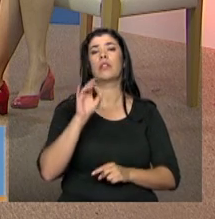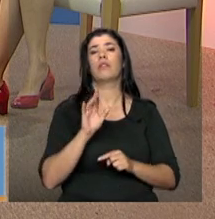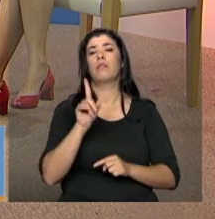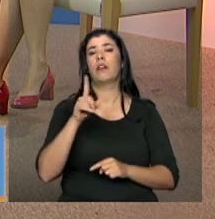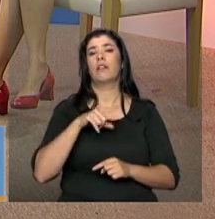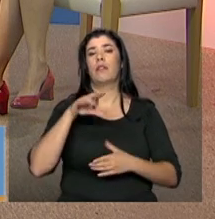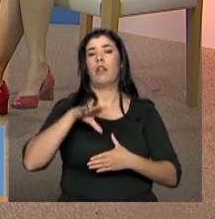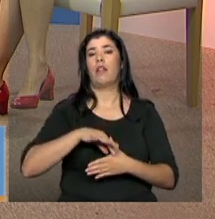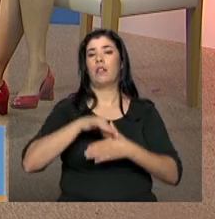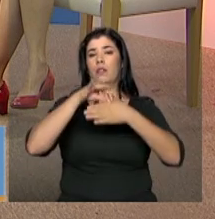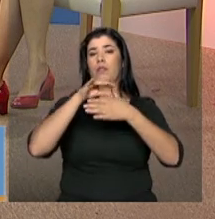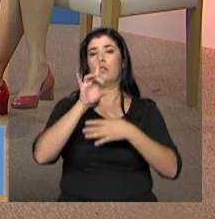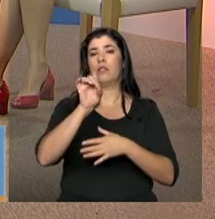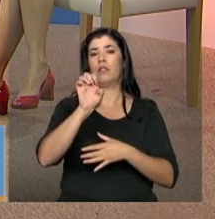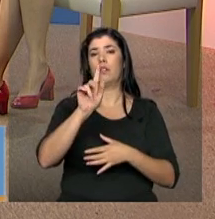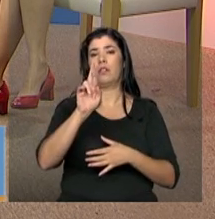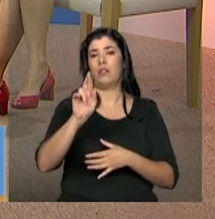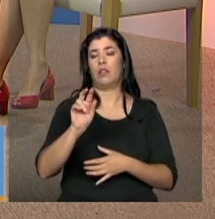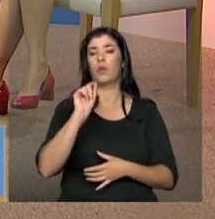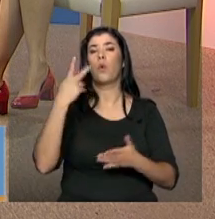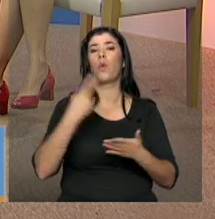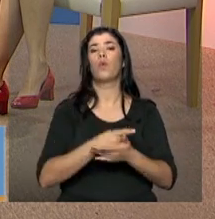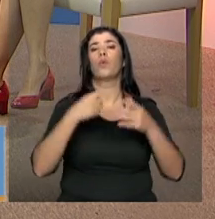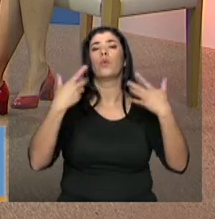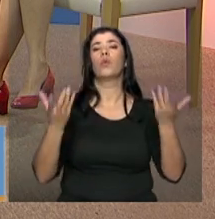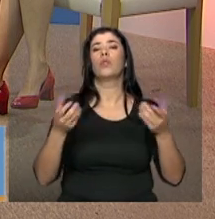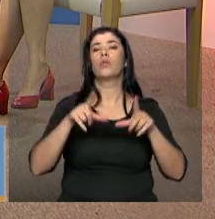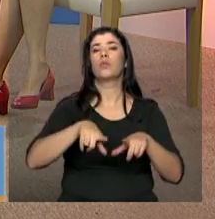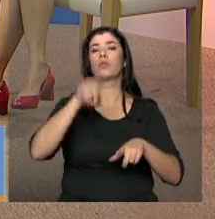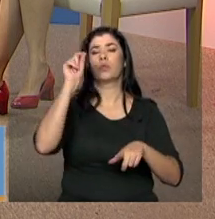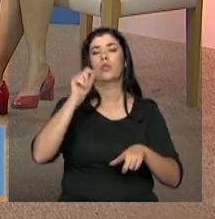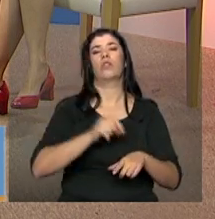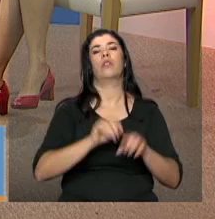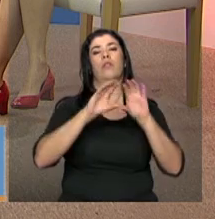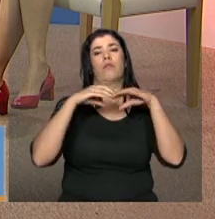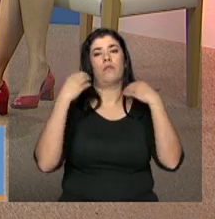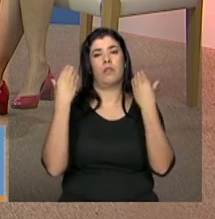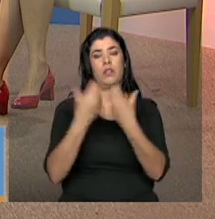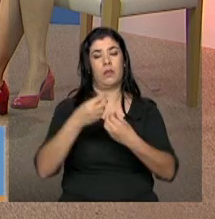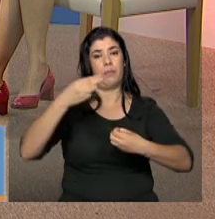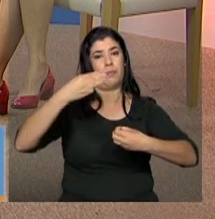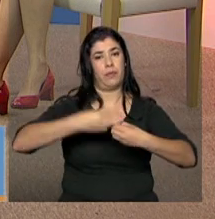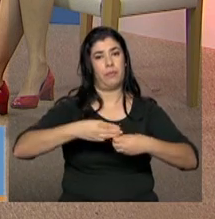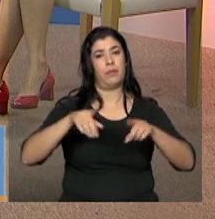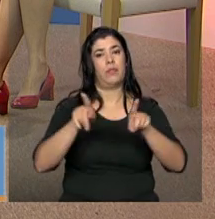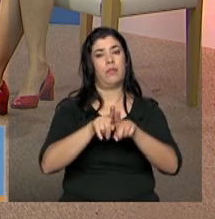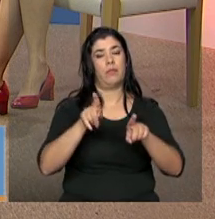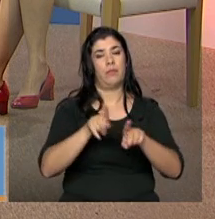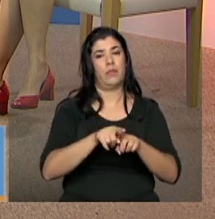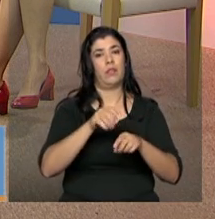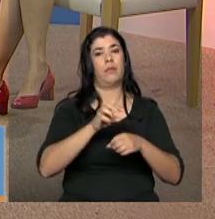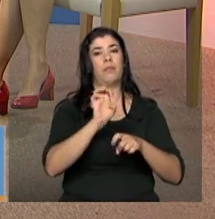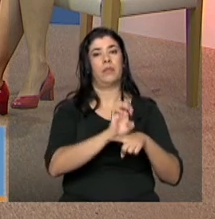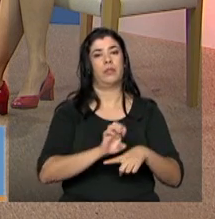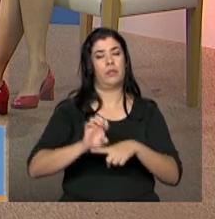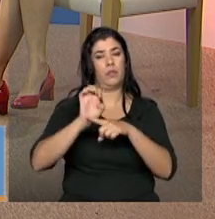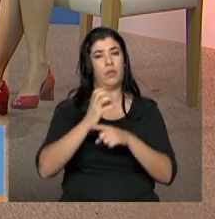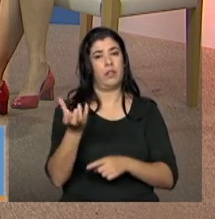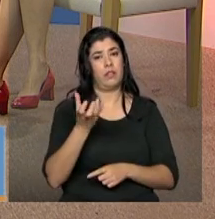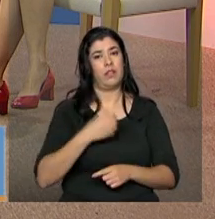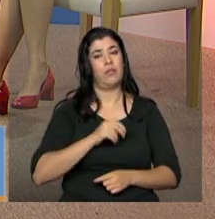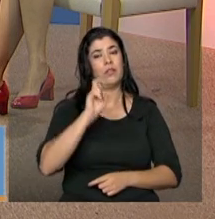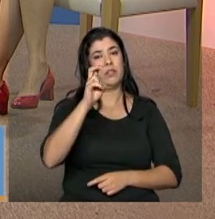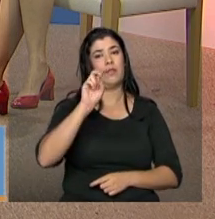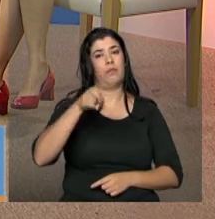delegados é na conferência municipal, na estadual e na nacional. E nós queremos que os 5.570 municípios brasileiros